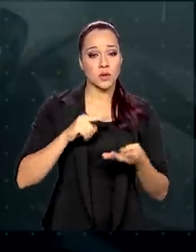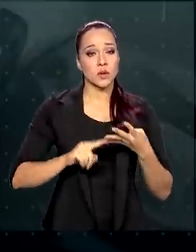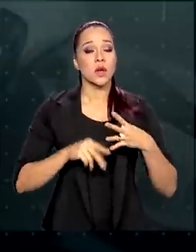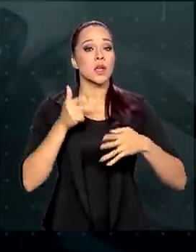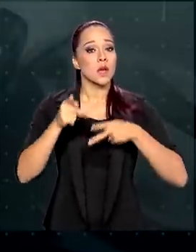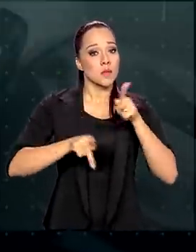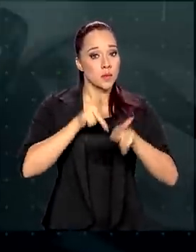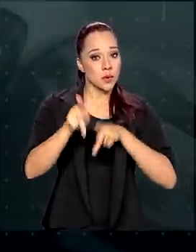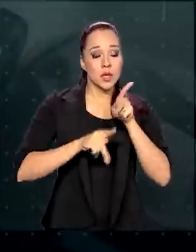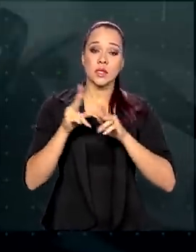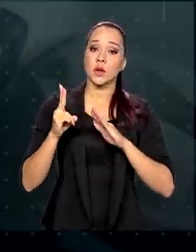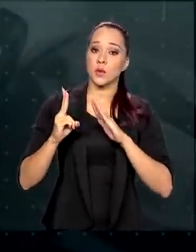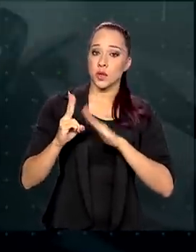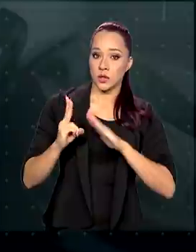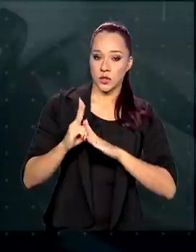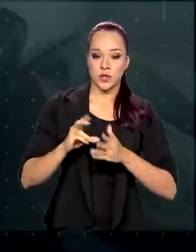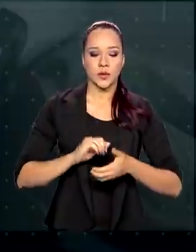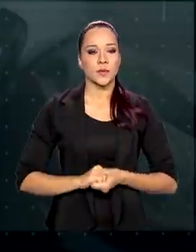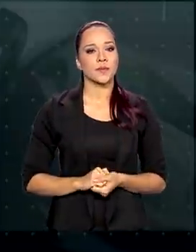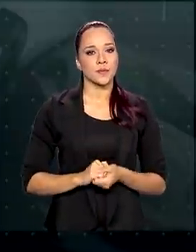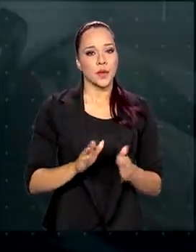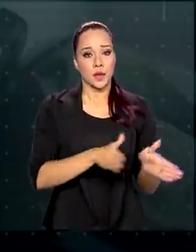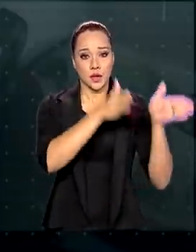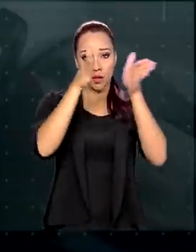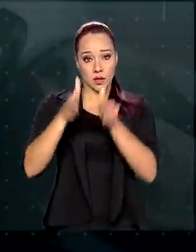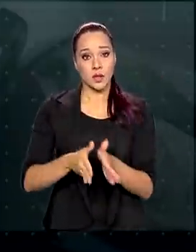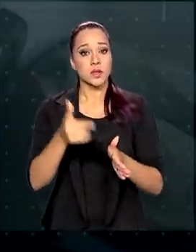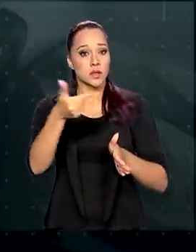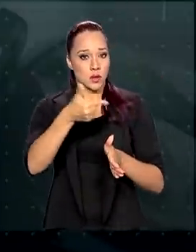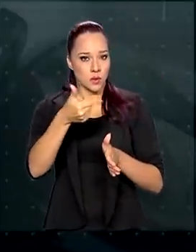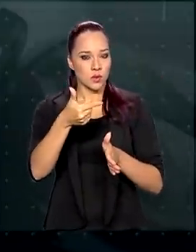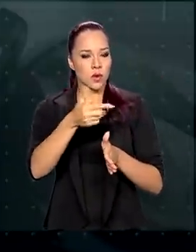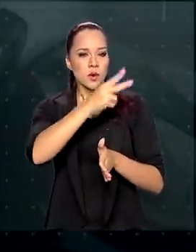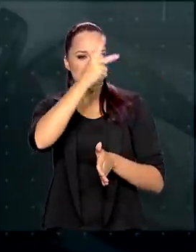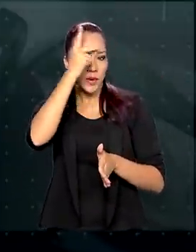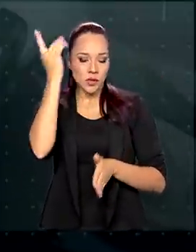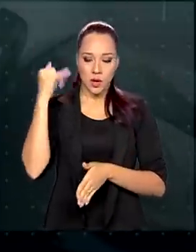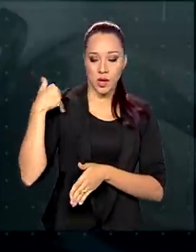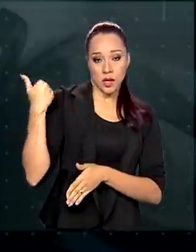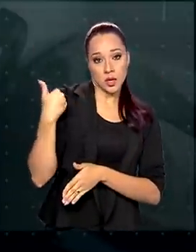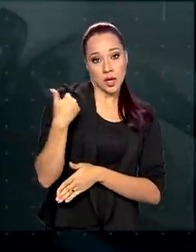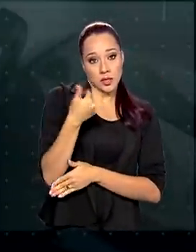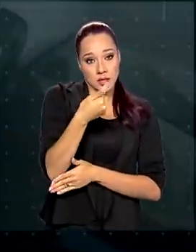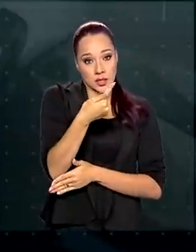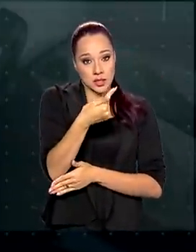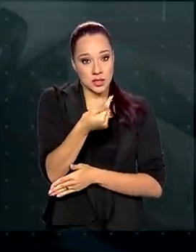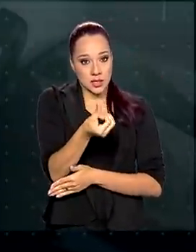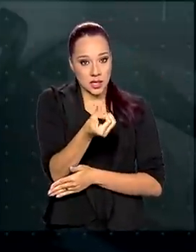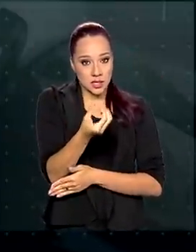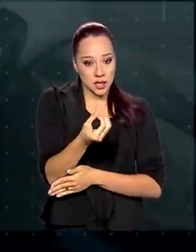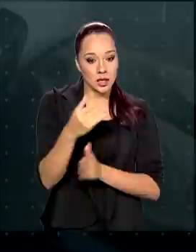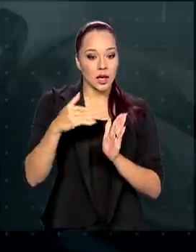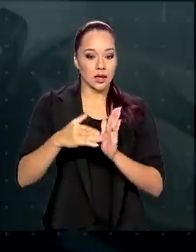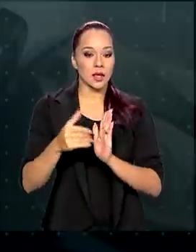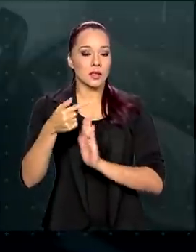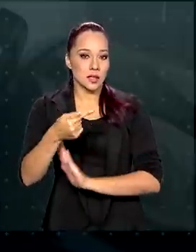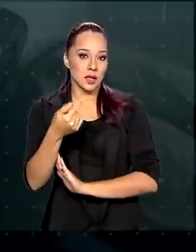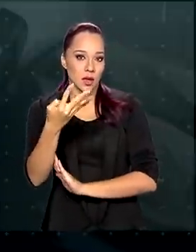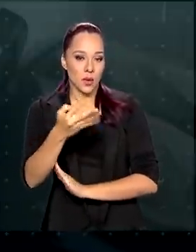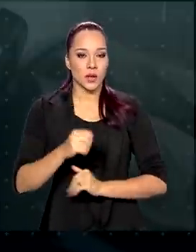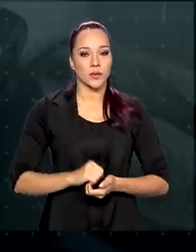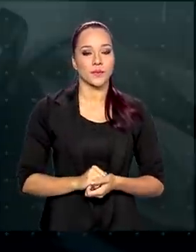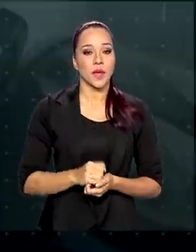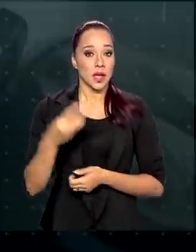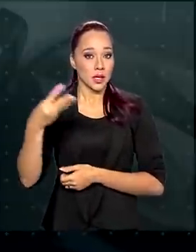população indígena. Em um segundo momento, entram pessoas de 60 a 74 anos. Já a